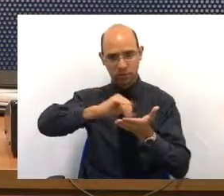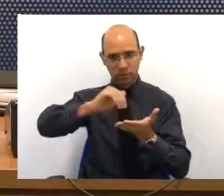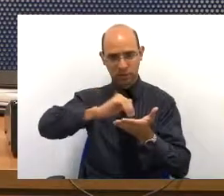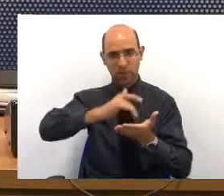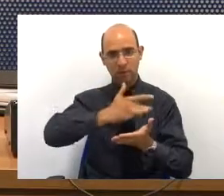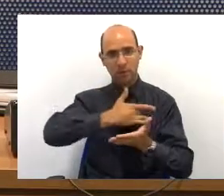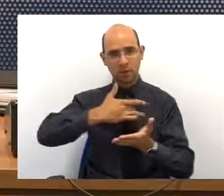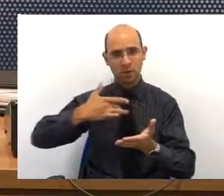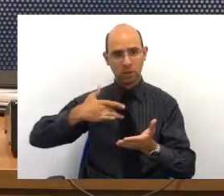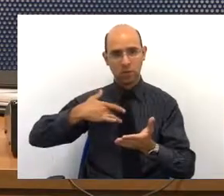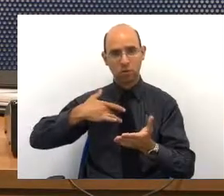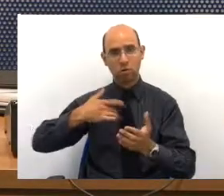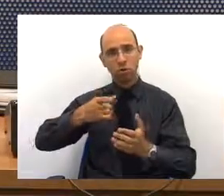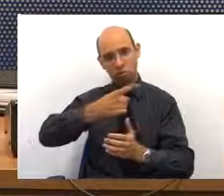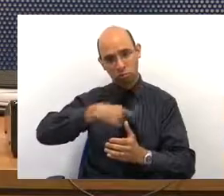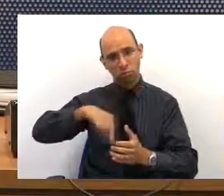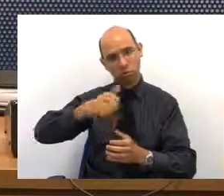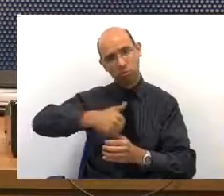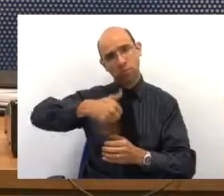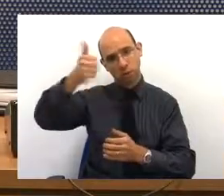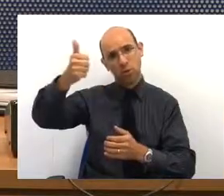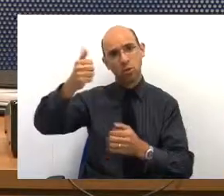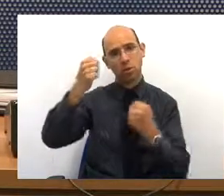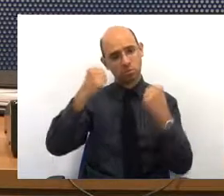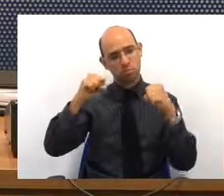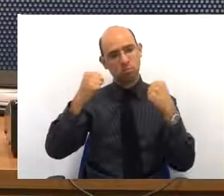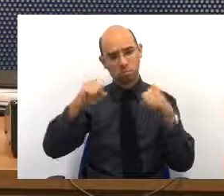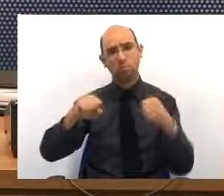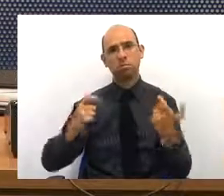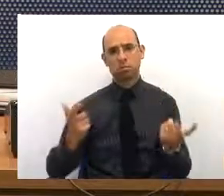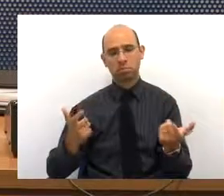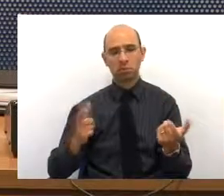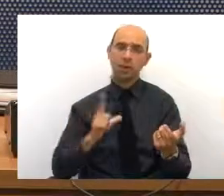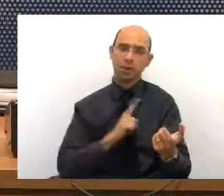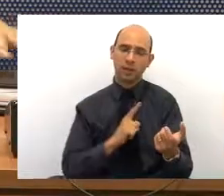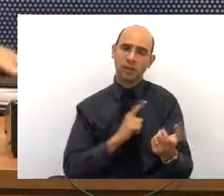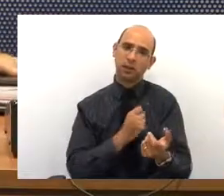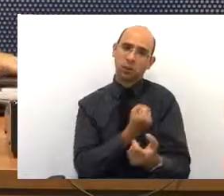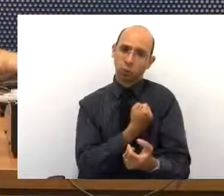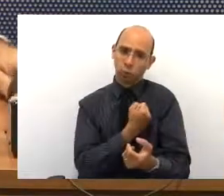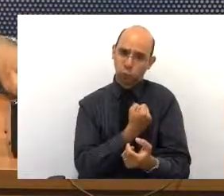nós aumentamos muito o número de fisioterapias. Eu tenho um número